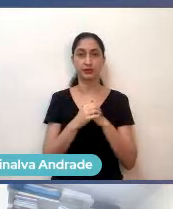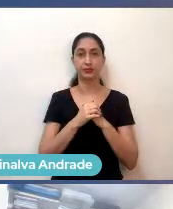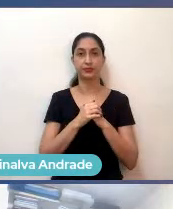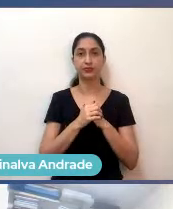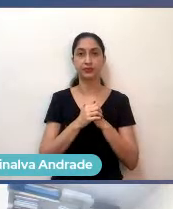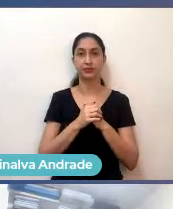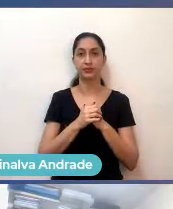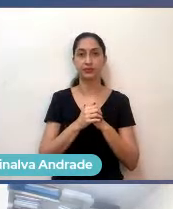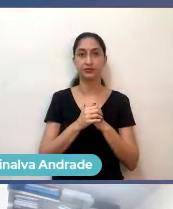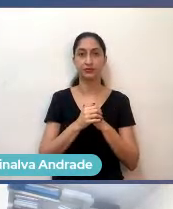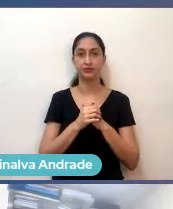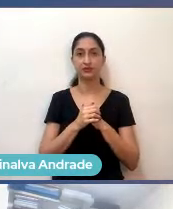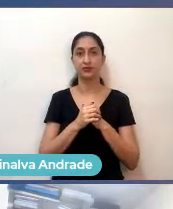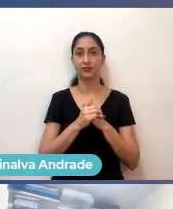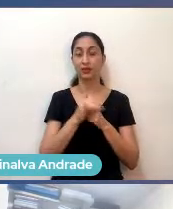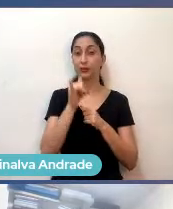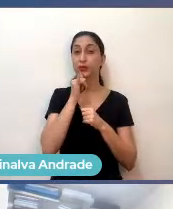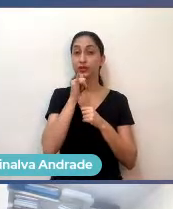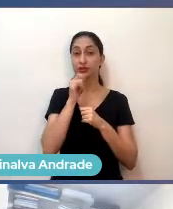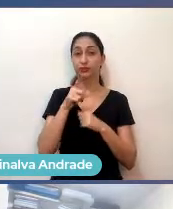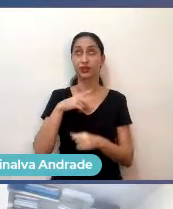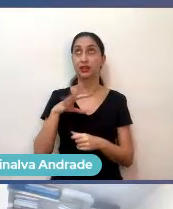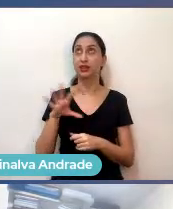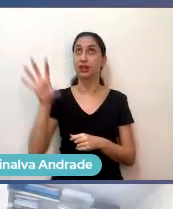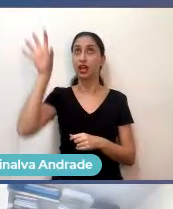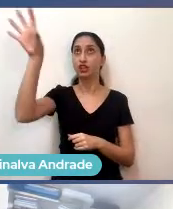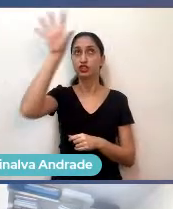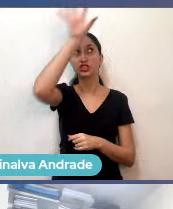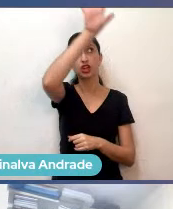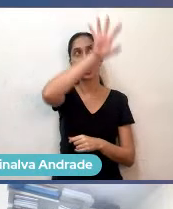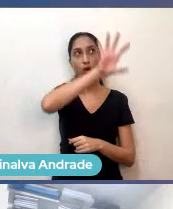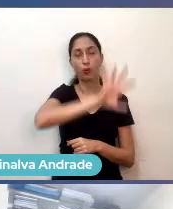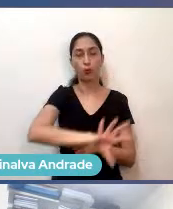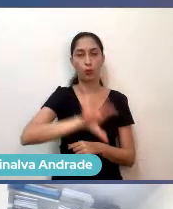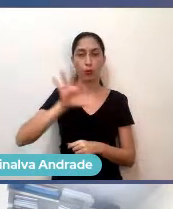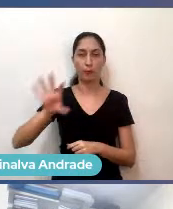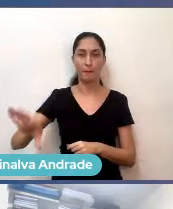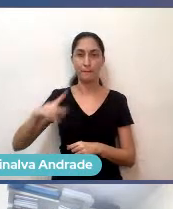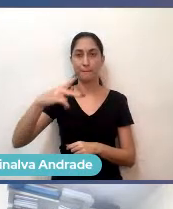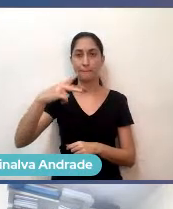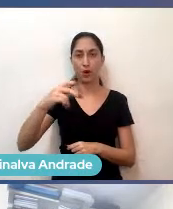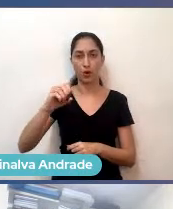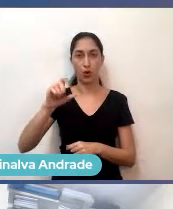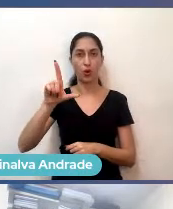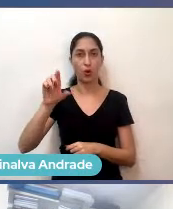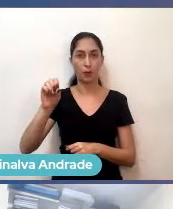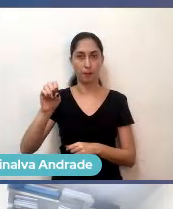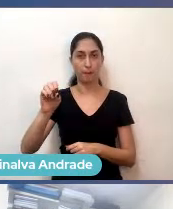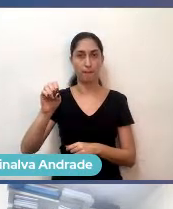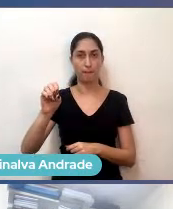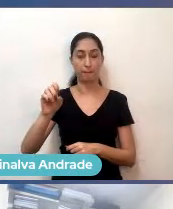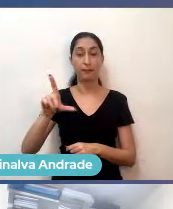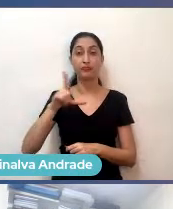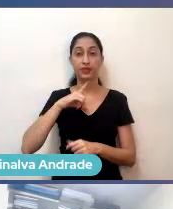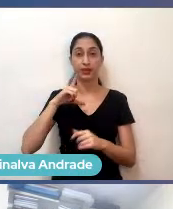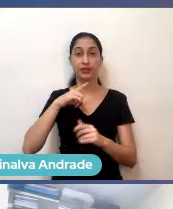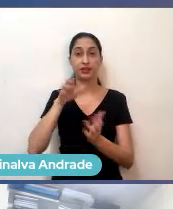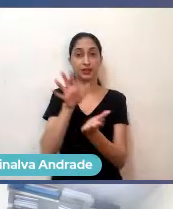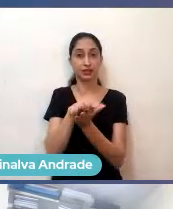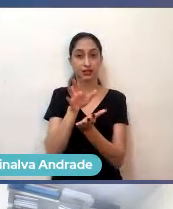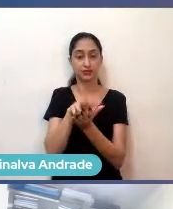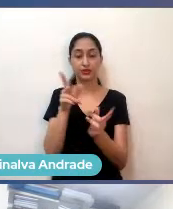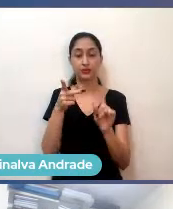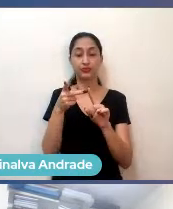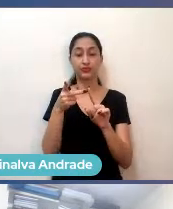regiões polo nossa e seu entorno, elas estavam em Recife, Caruaru,